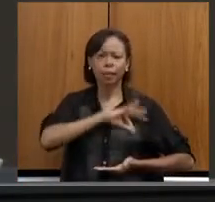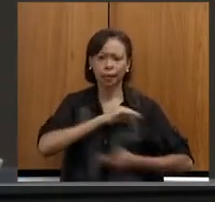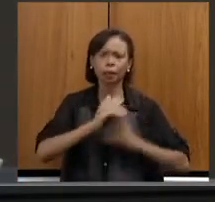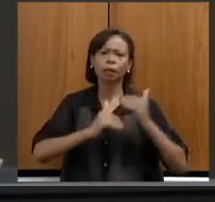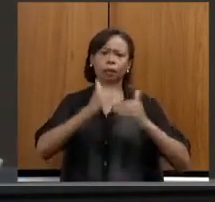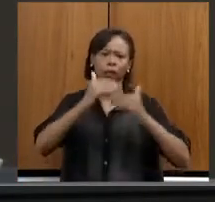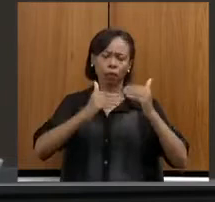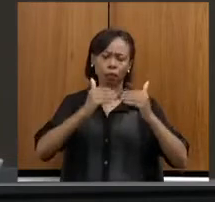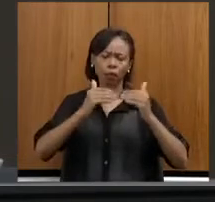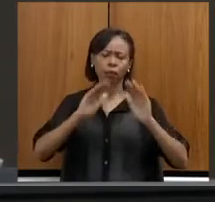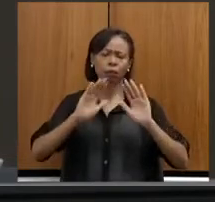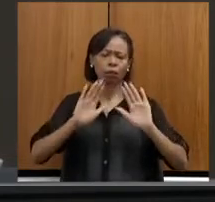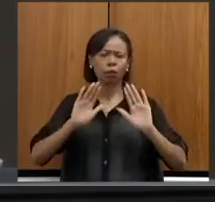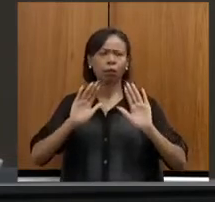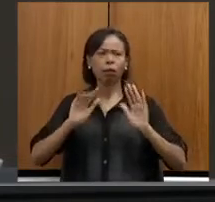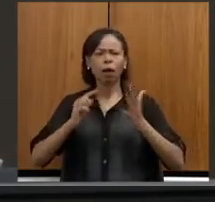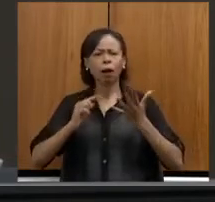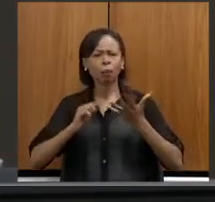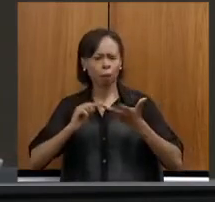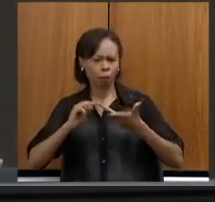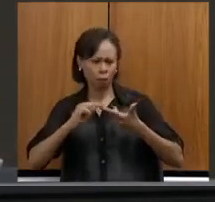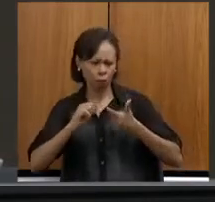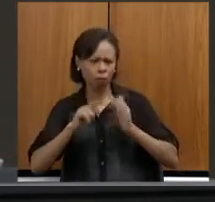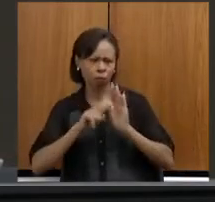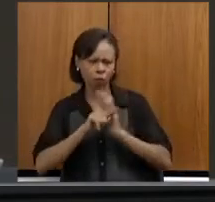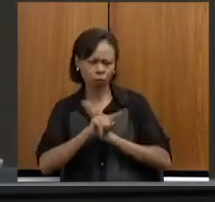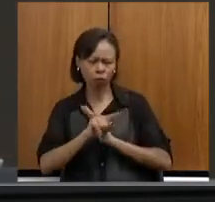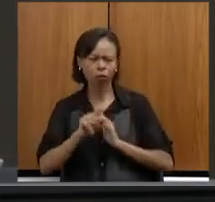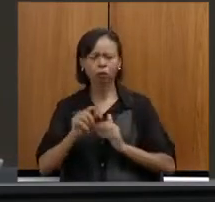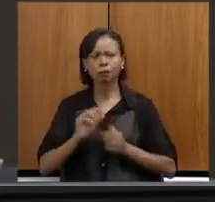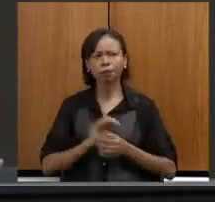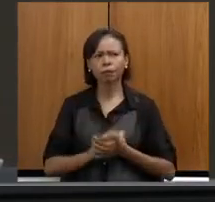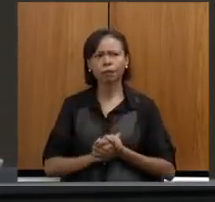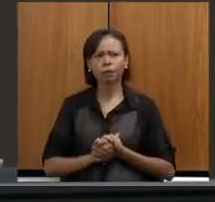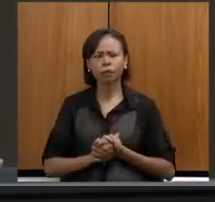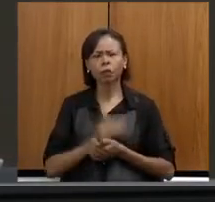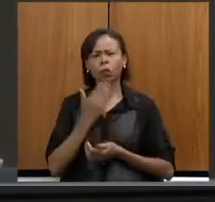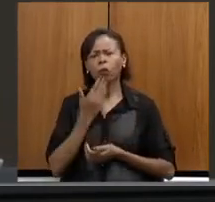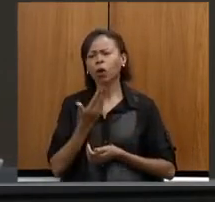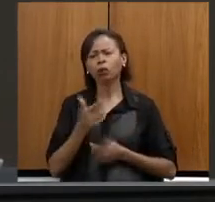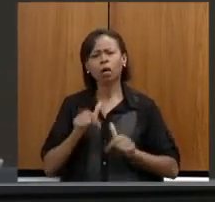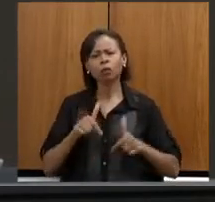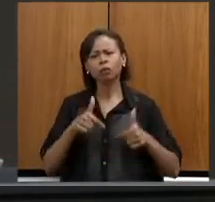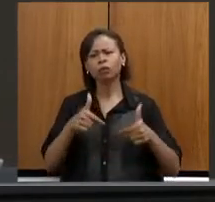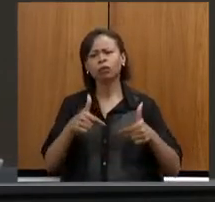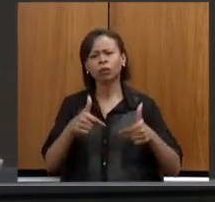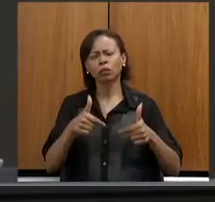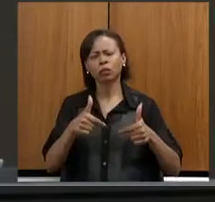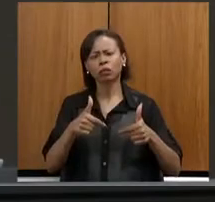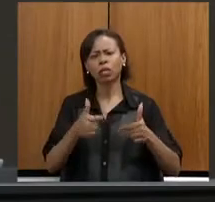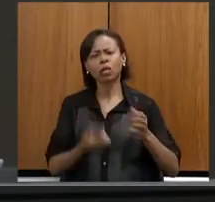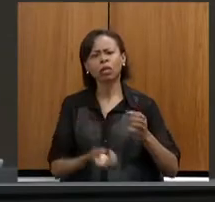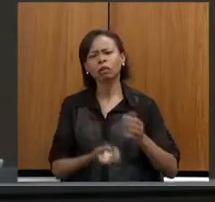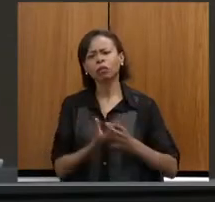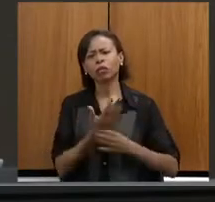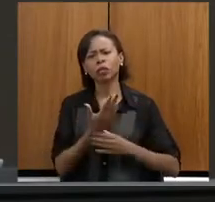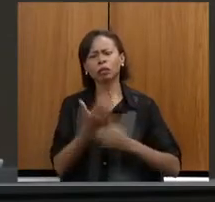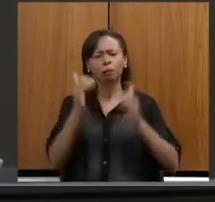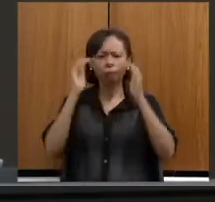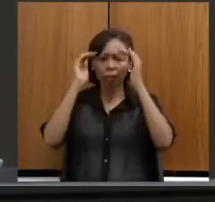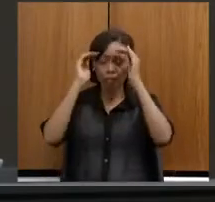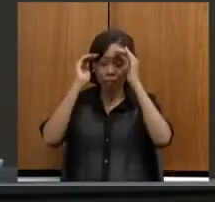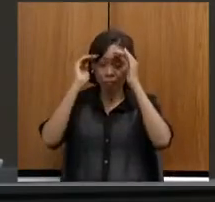perguntas. Primeiro, quais as medidas estão sendo tomadas para cumprir esta